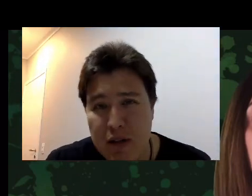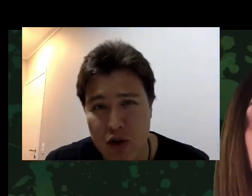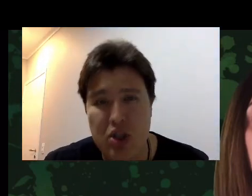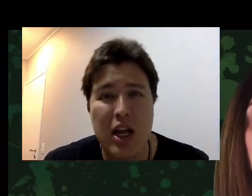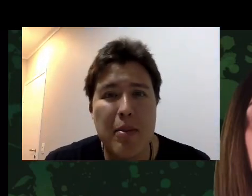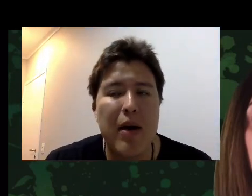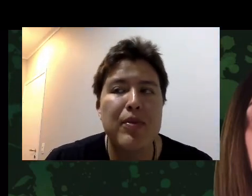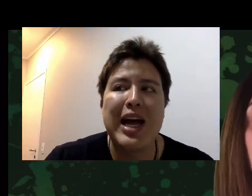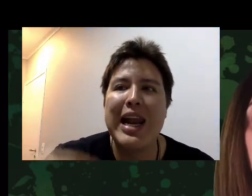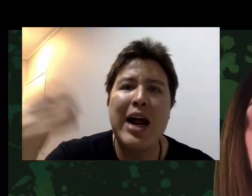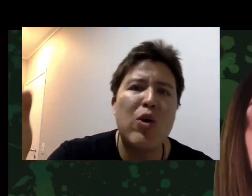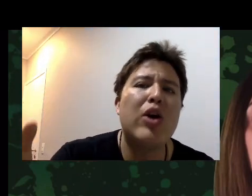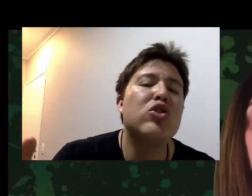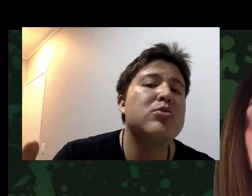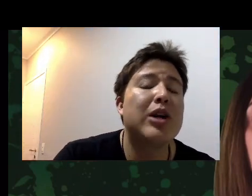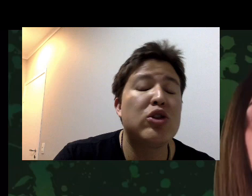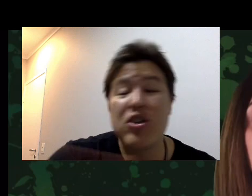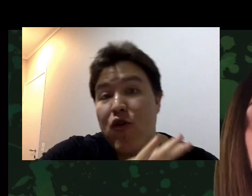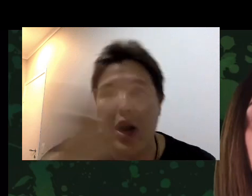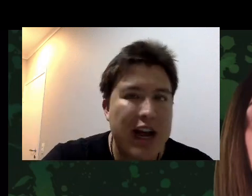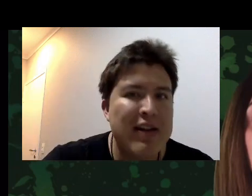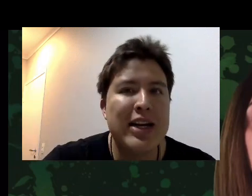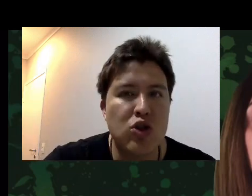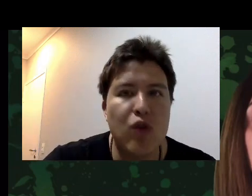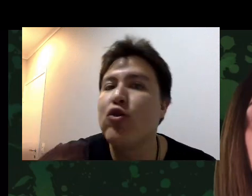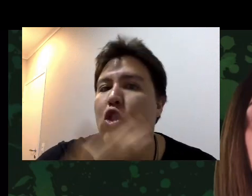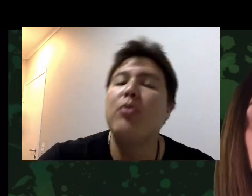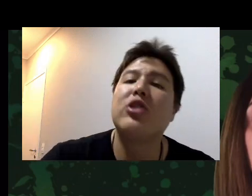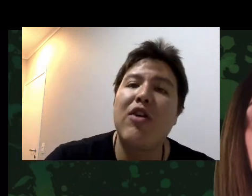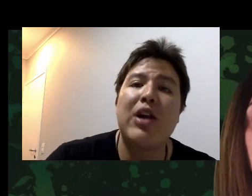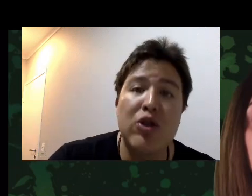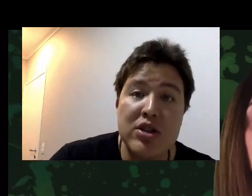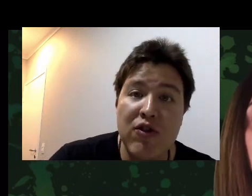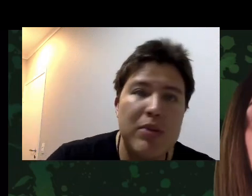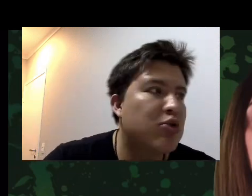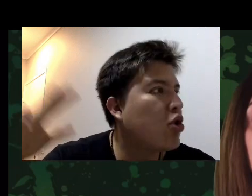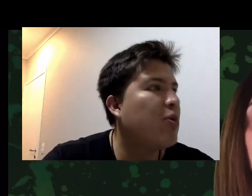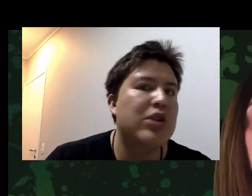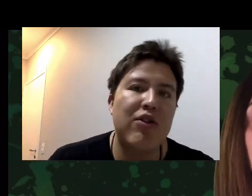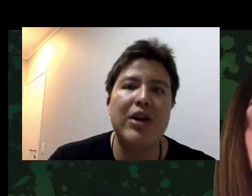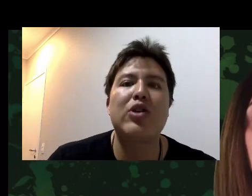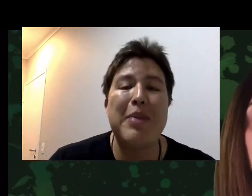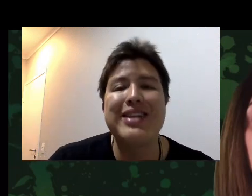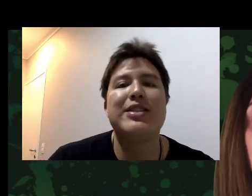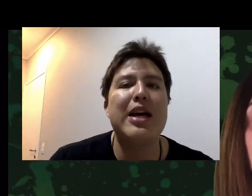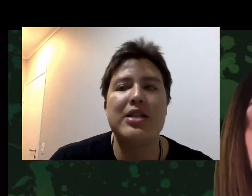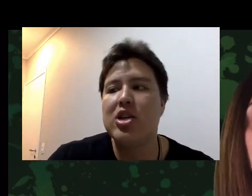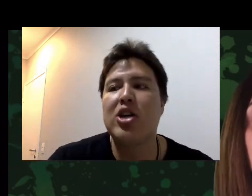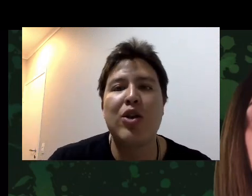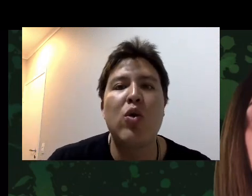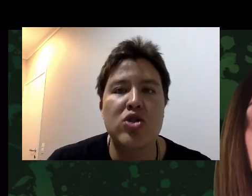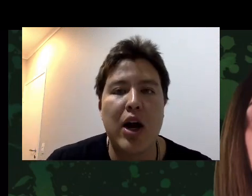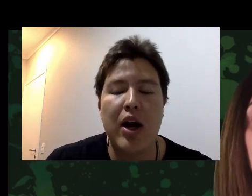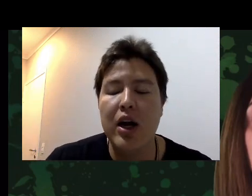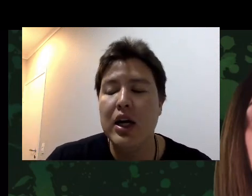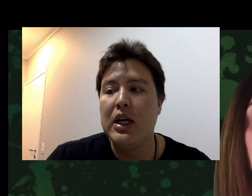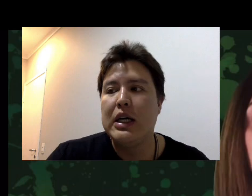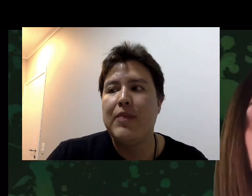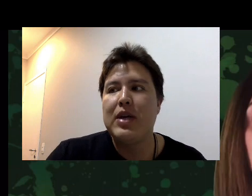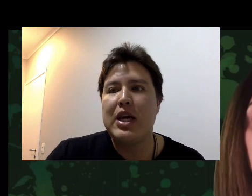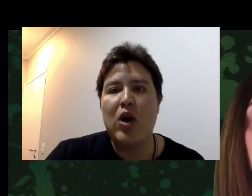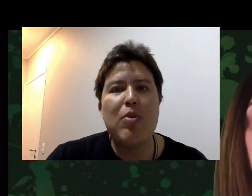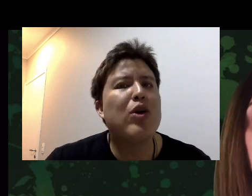que gostam do cinema. Lá no ano de 2014 foi uma revelação. Todo mundo estava falando desse filme e todo mundo estava falando que merecia ser indicado Oscar.